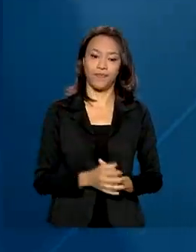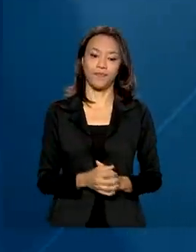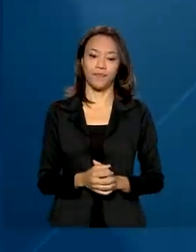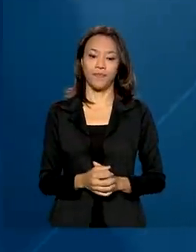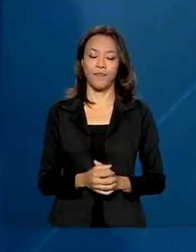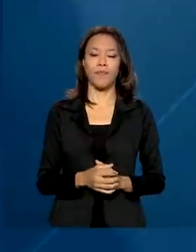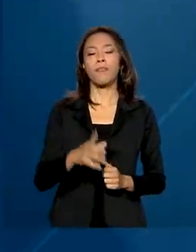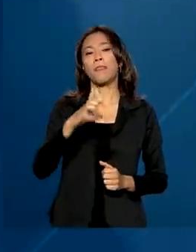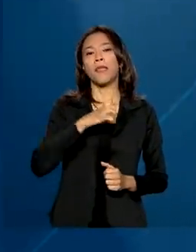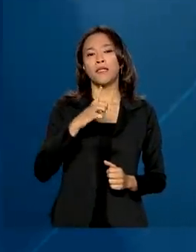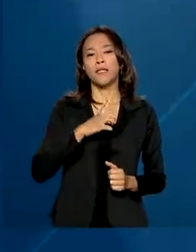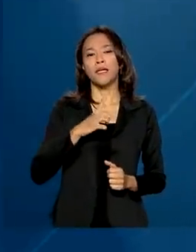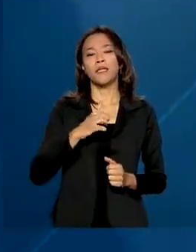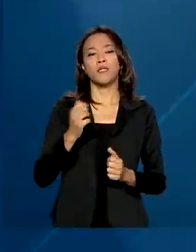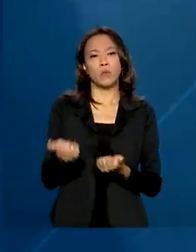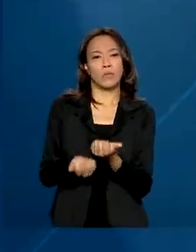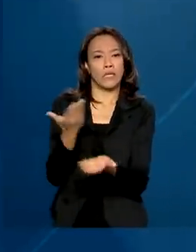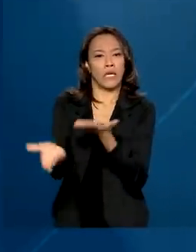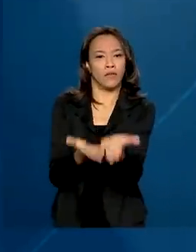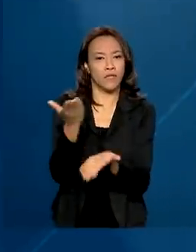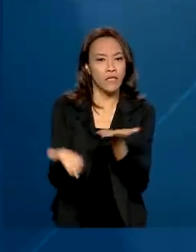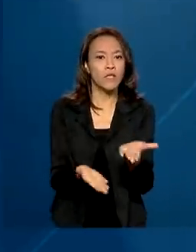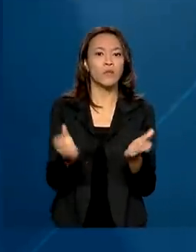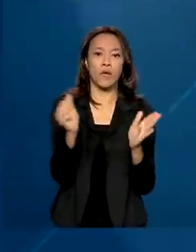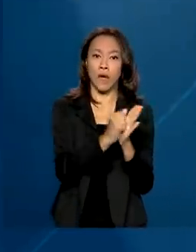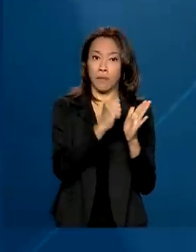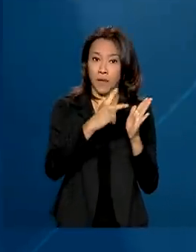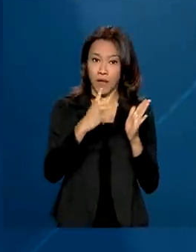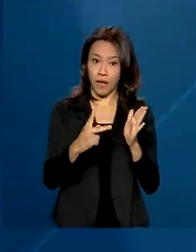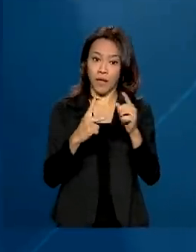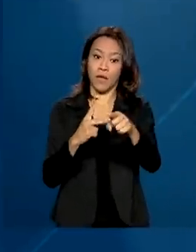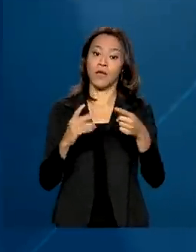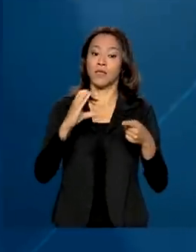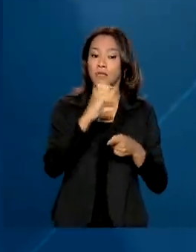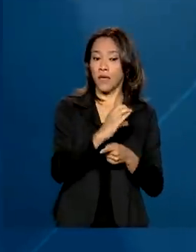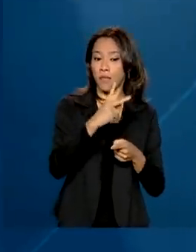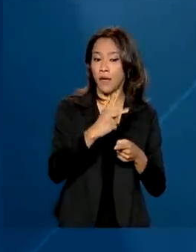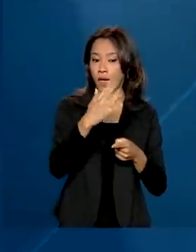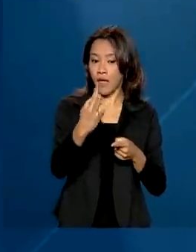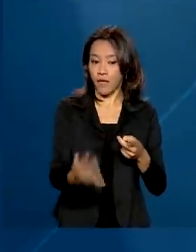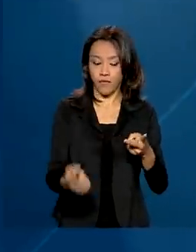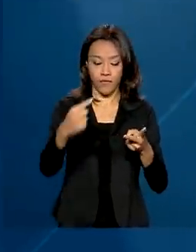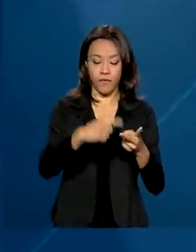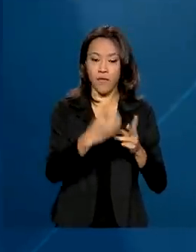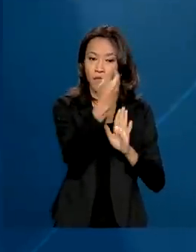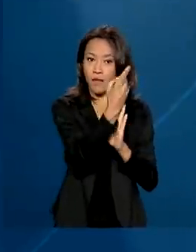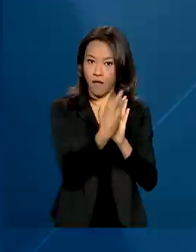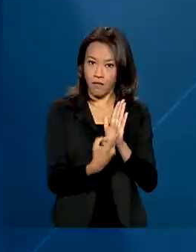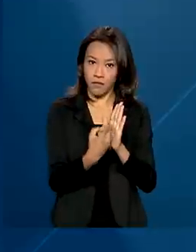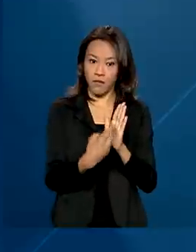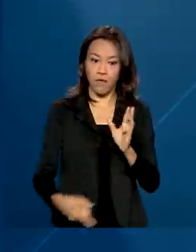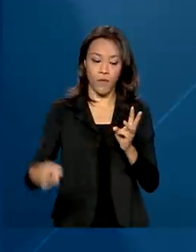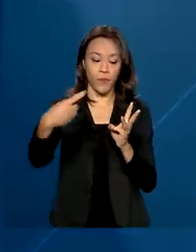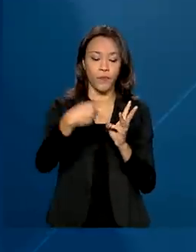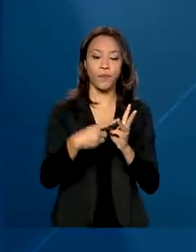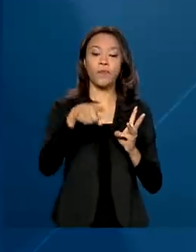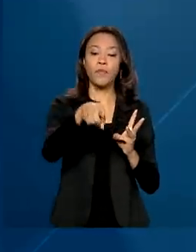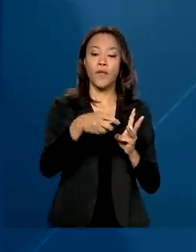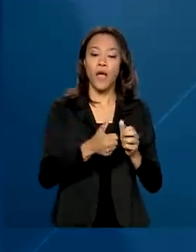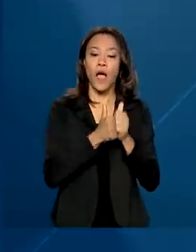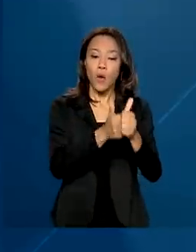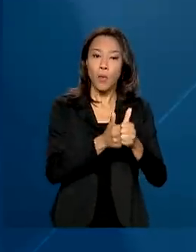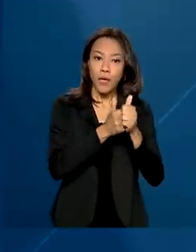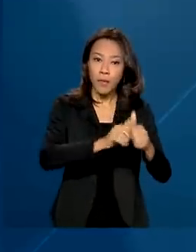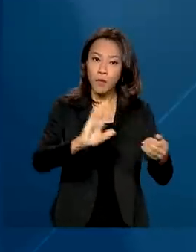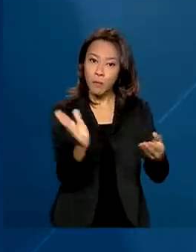Entre os serviços disponíveis estão a consulta ao CPF, declaração do imposto de renda, acompanhamento